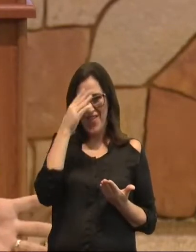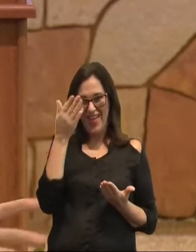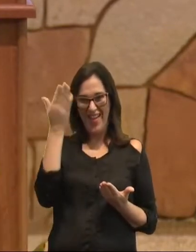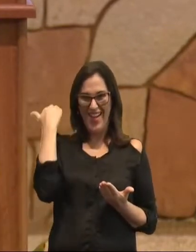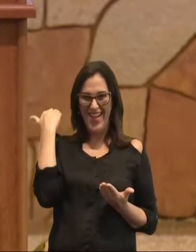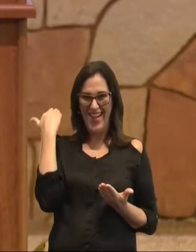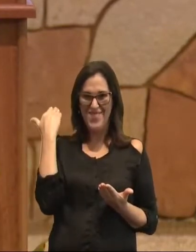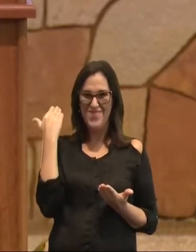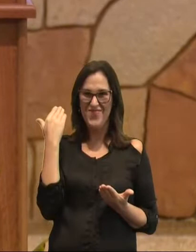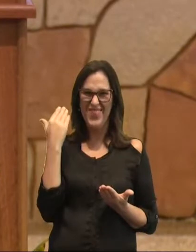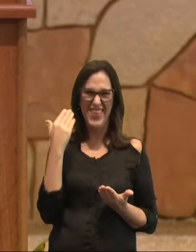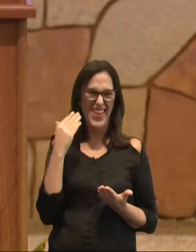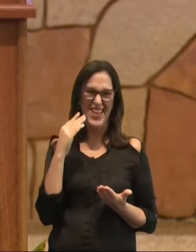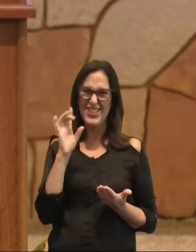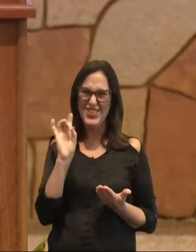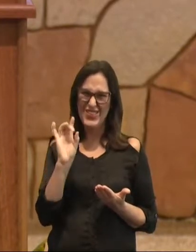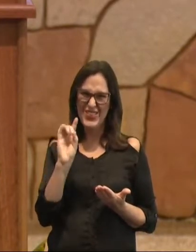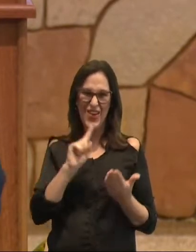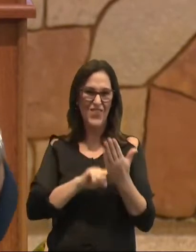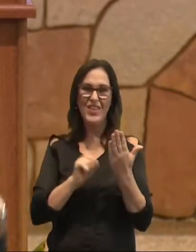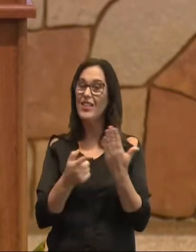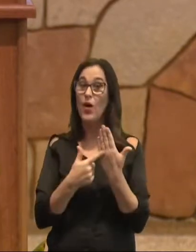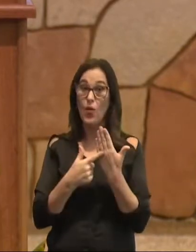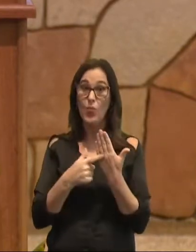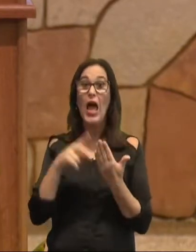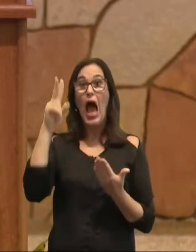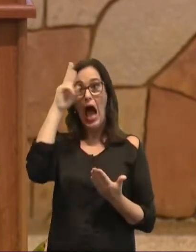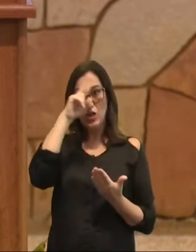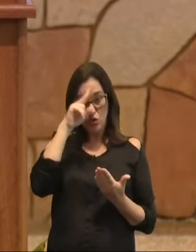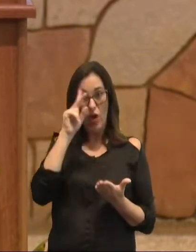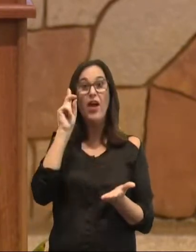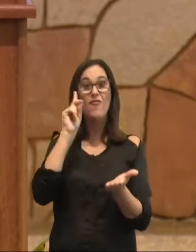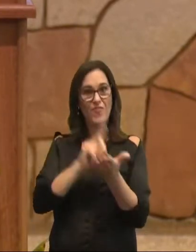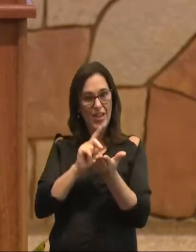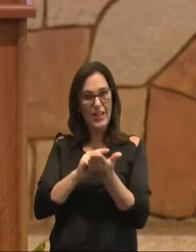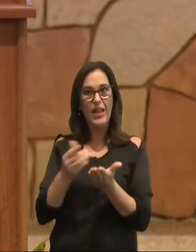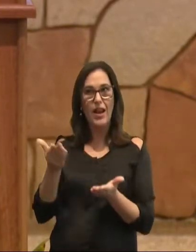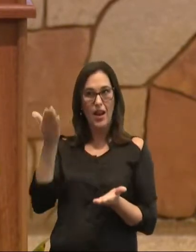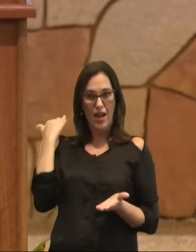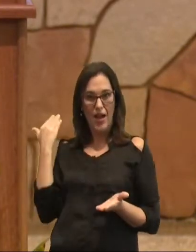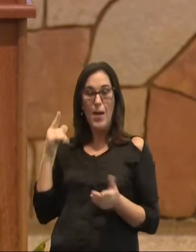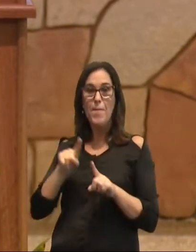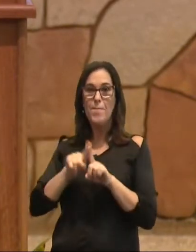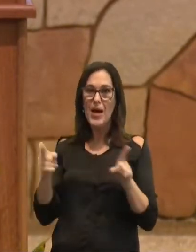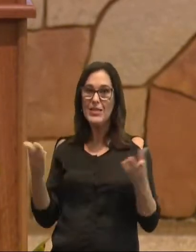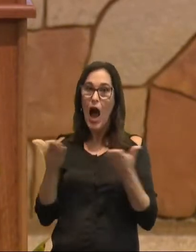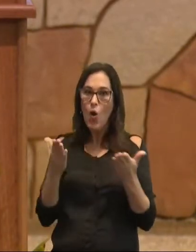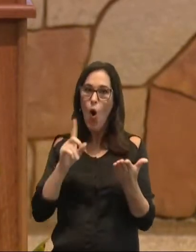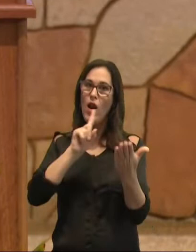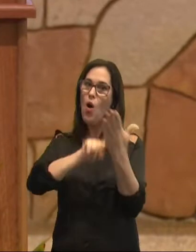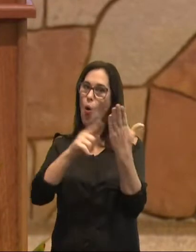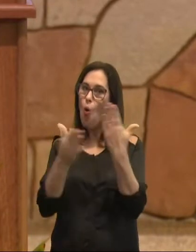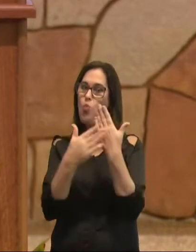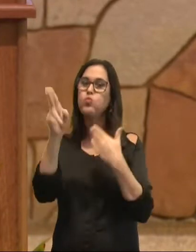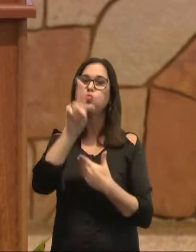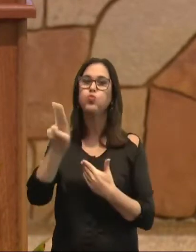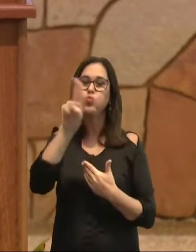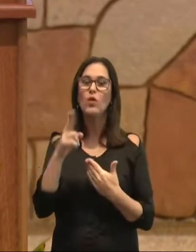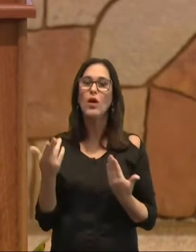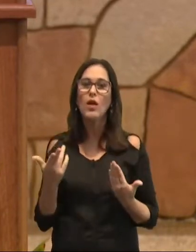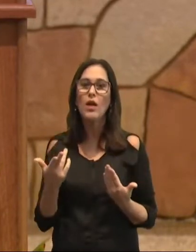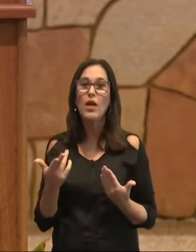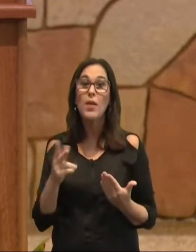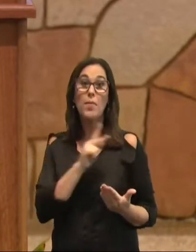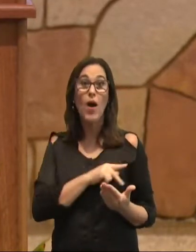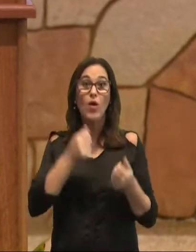era alegoria, não, quer dizer, que essa história, era real, e que aqui, ele está usando, como uma alegoria, e veja a construção, do argumento, que